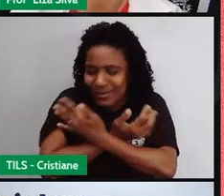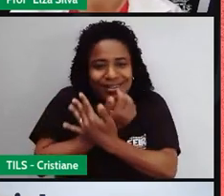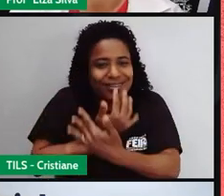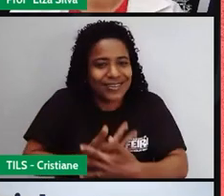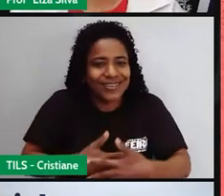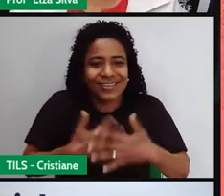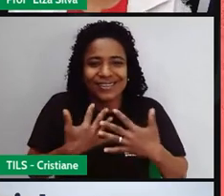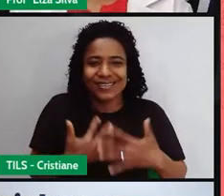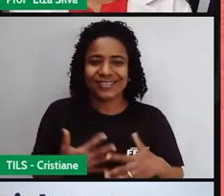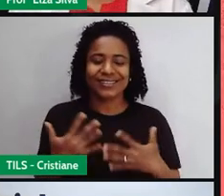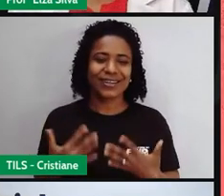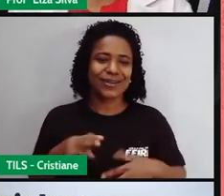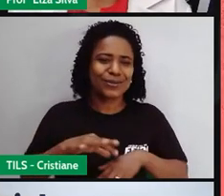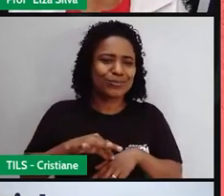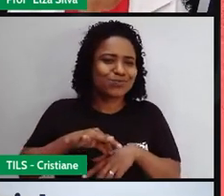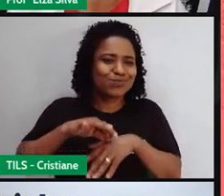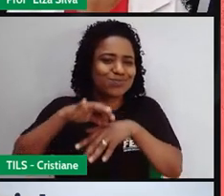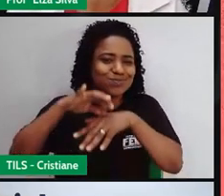gente,